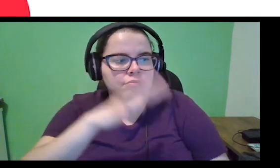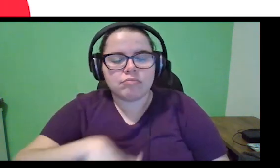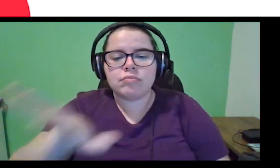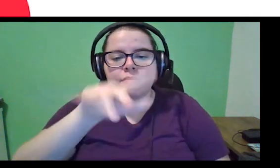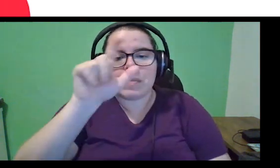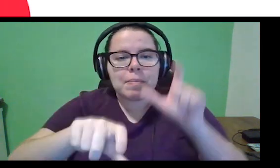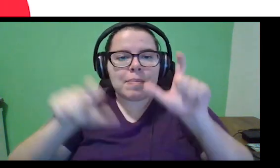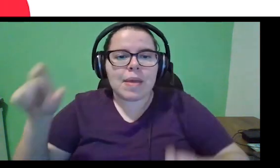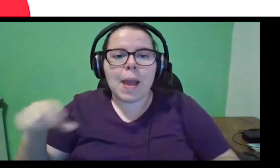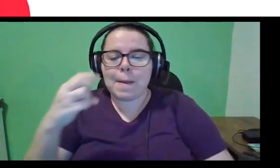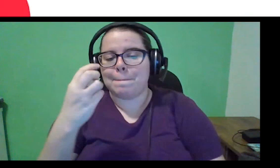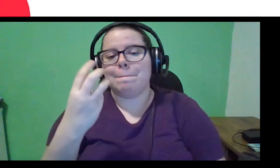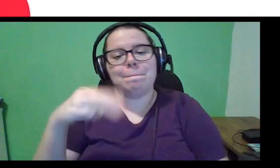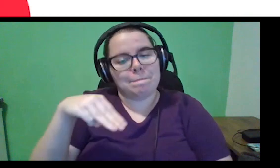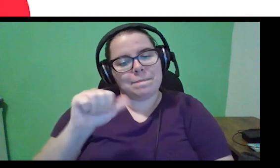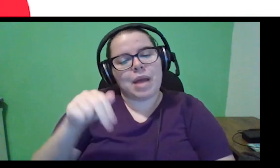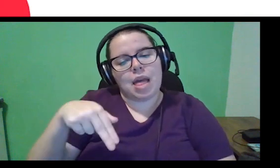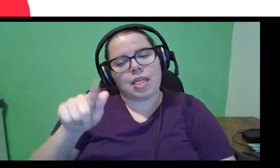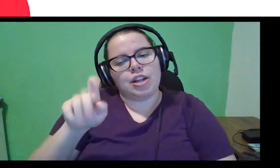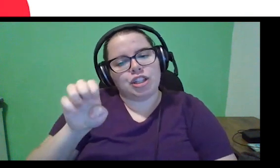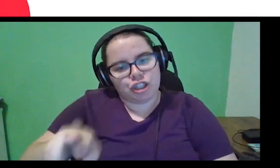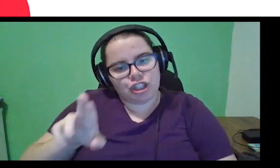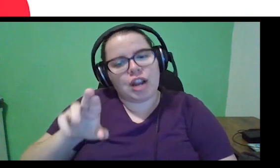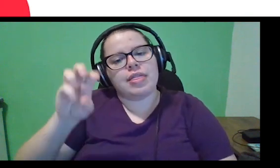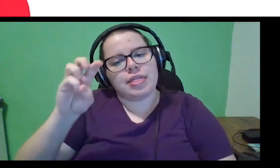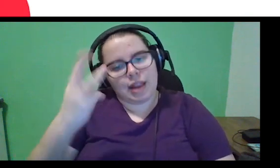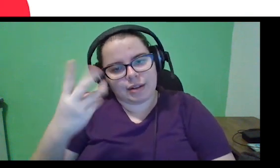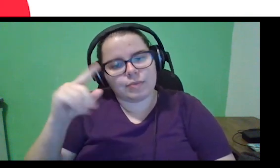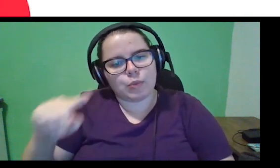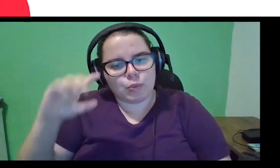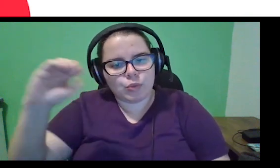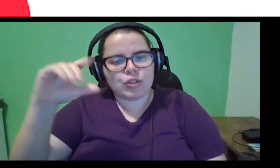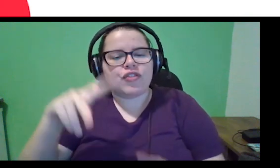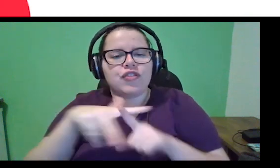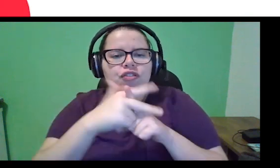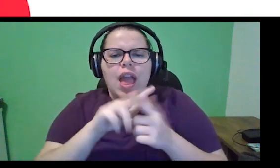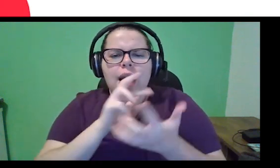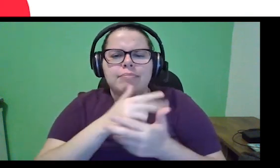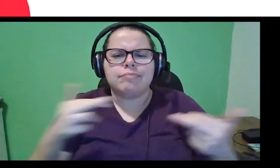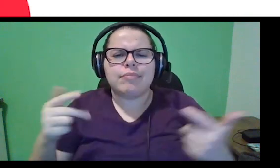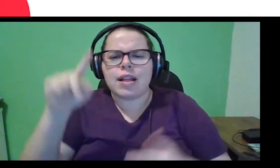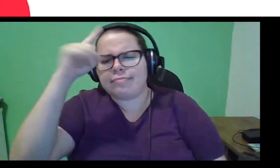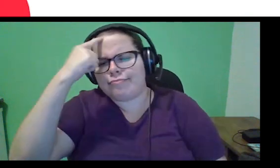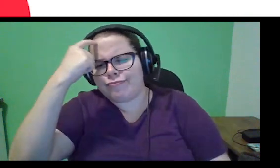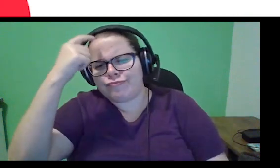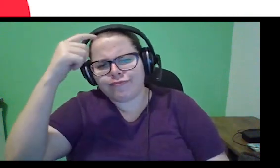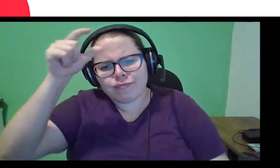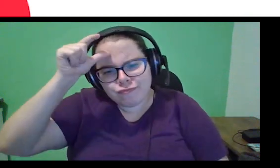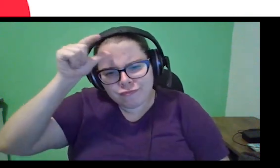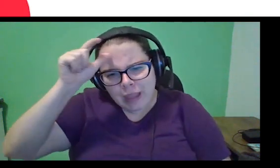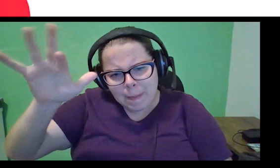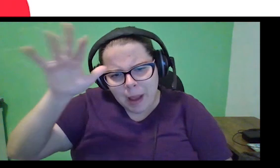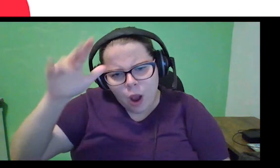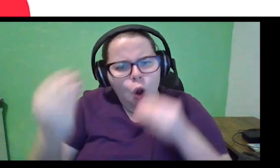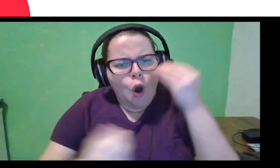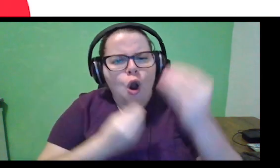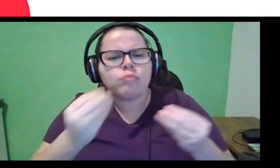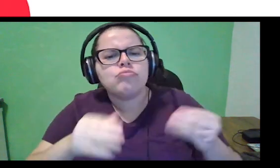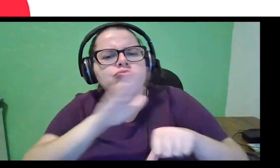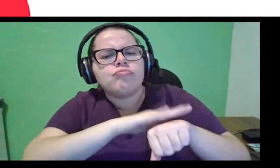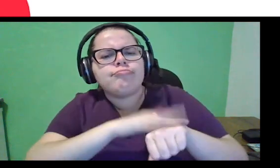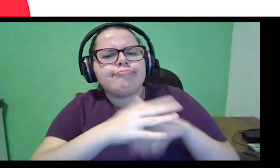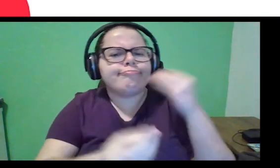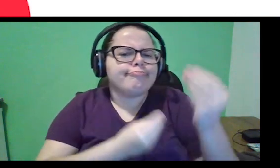o Management 3.0, garante várias ferramentas e a mentalidade correta para lidar com esse